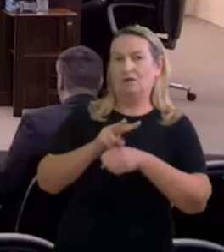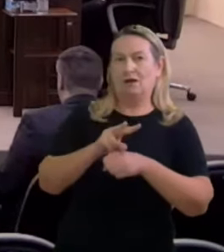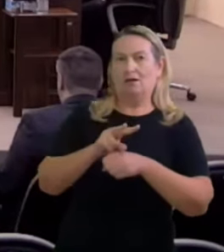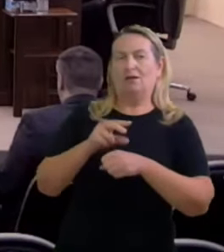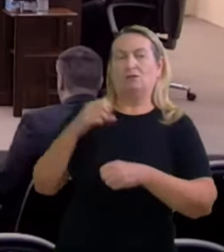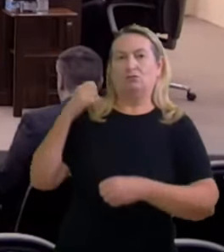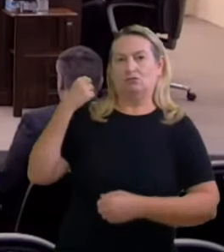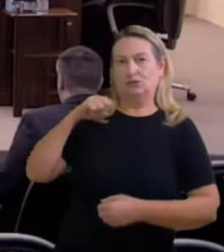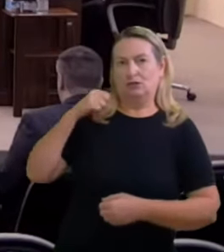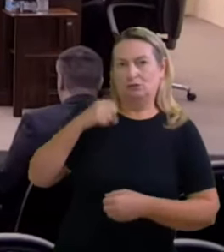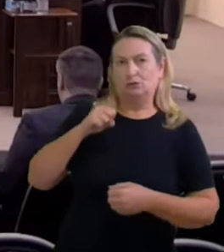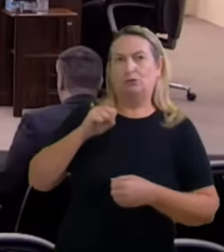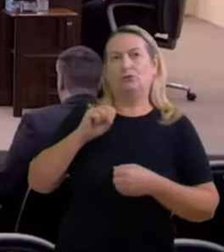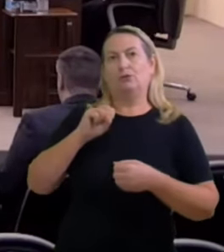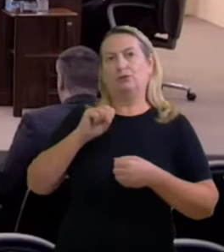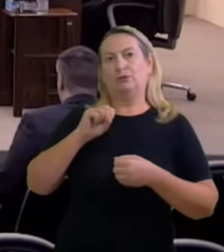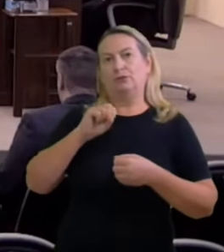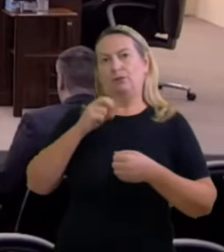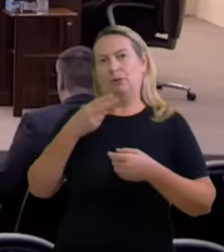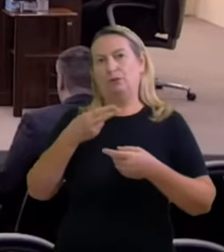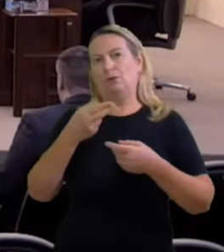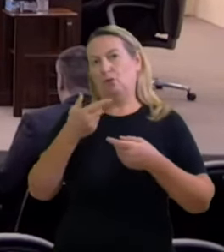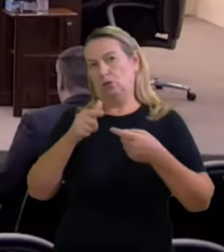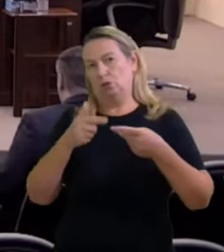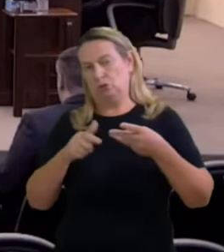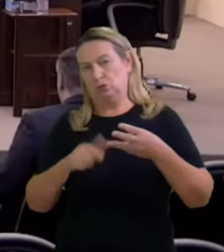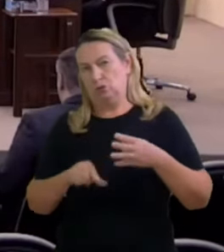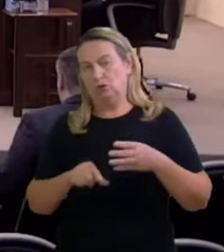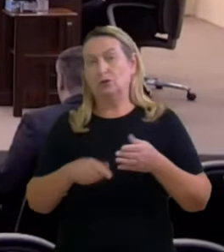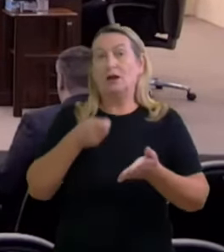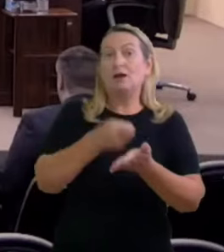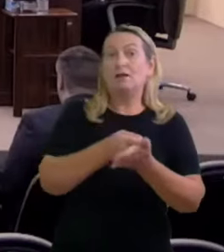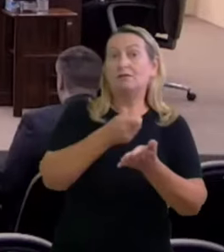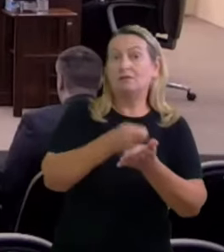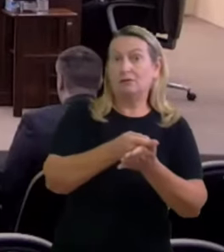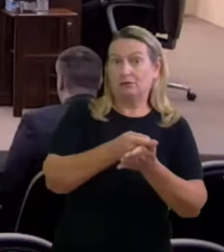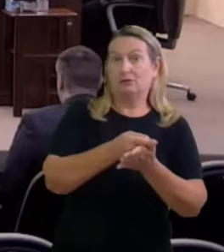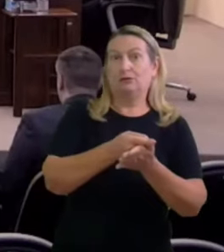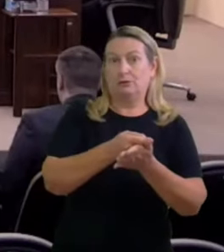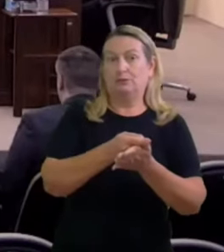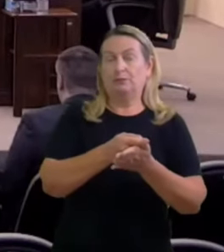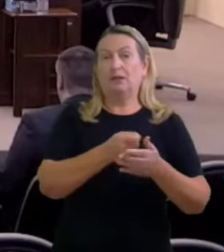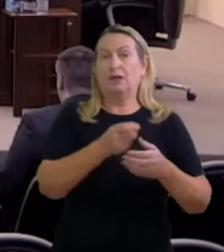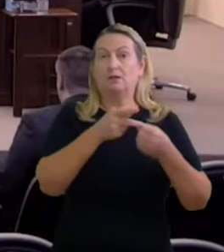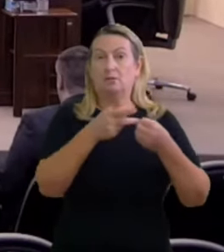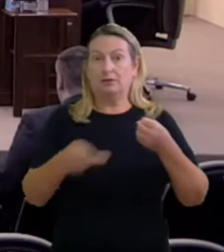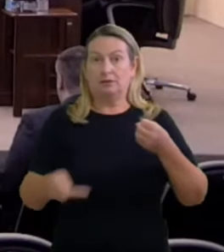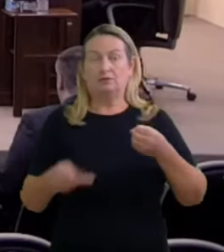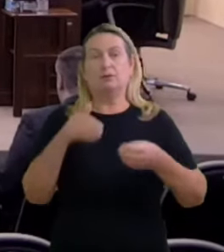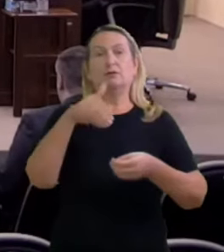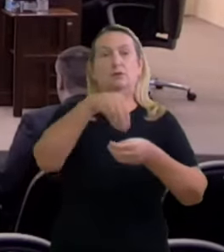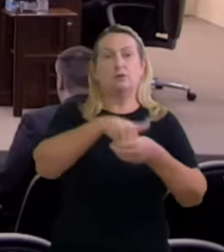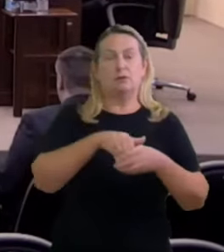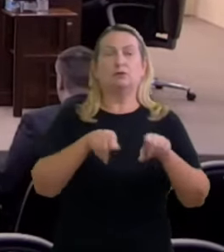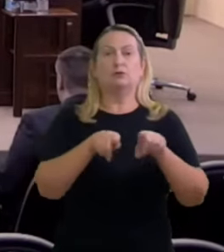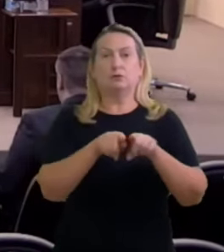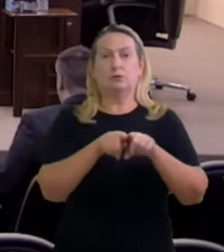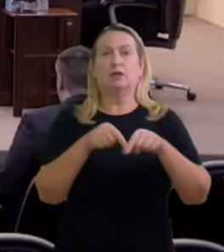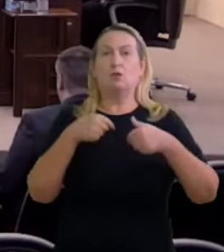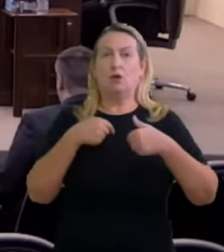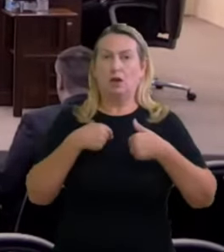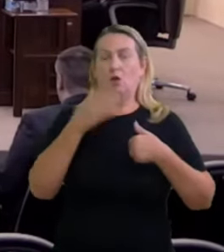há precedentes que exigem que o presidente vote então também irei